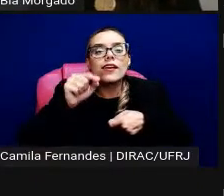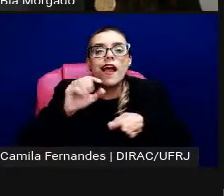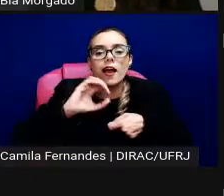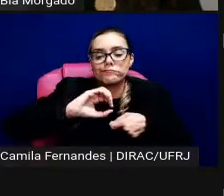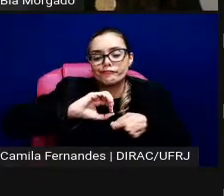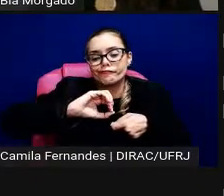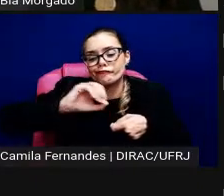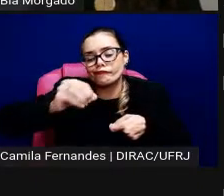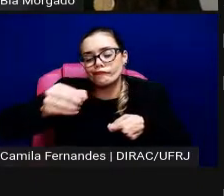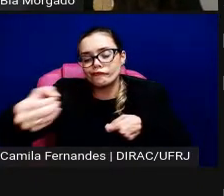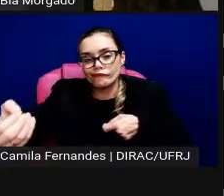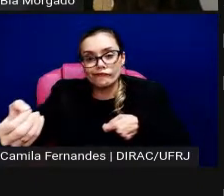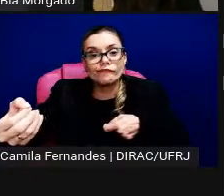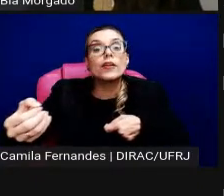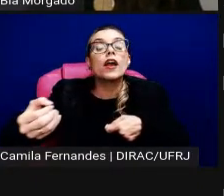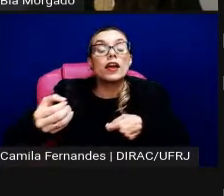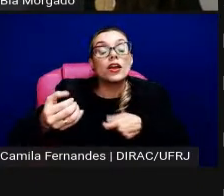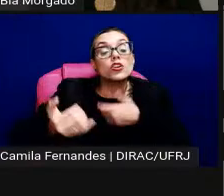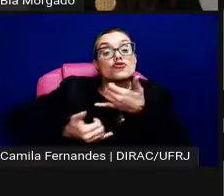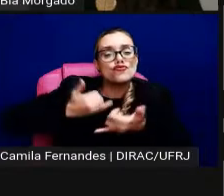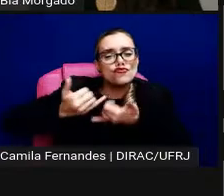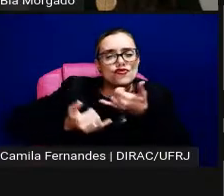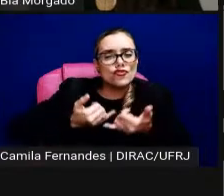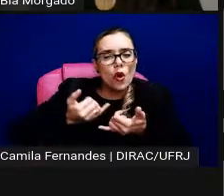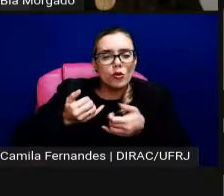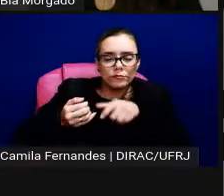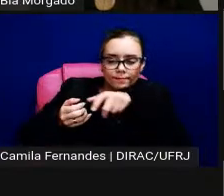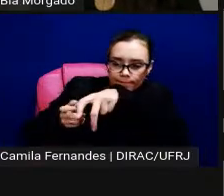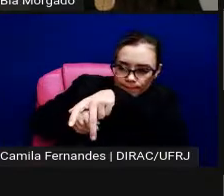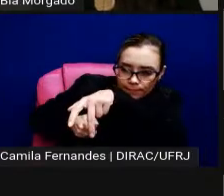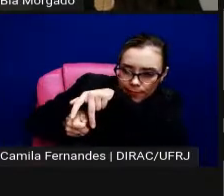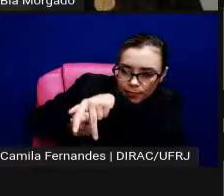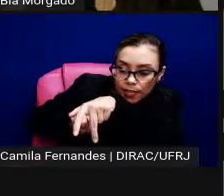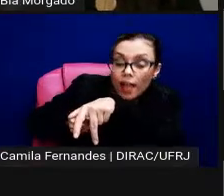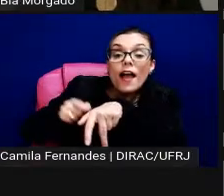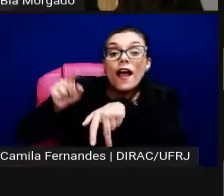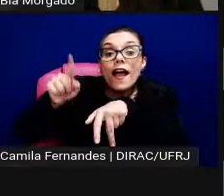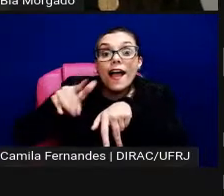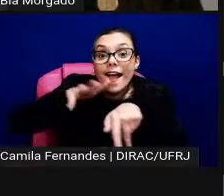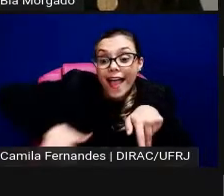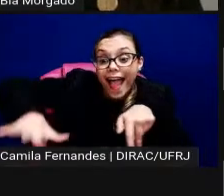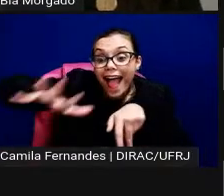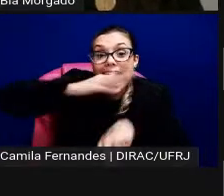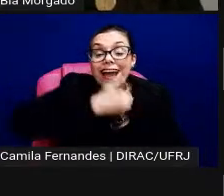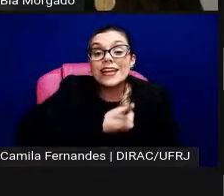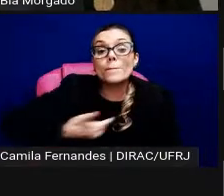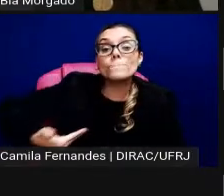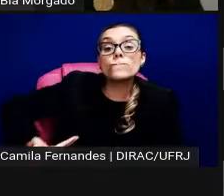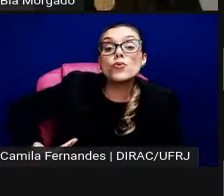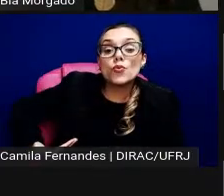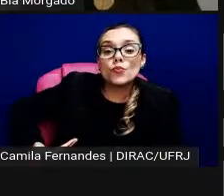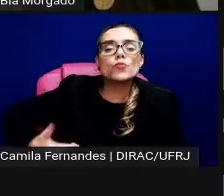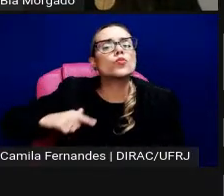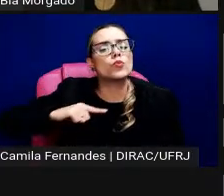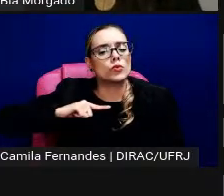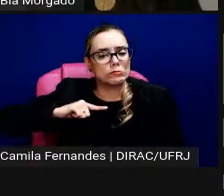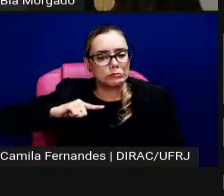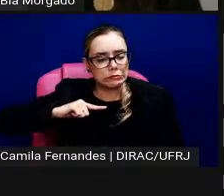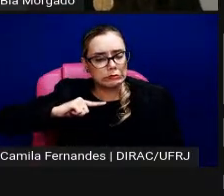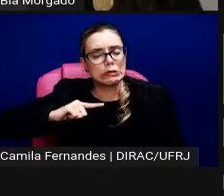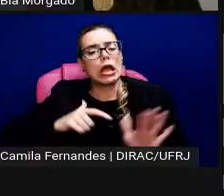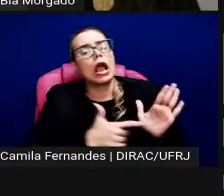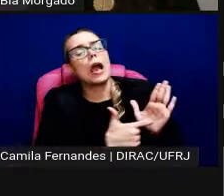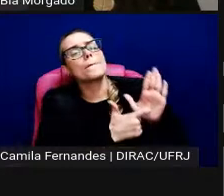a maior parte dos trabalhos da exposição receberam espaços públicos receberam obras individualmente digamos